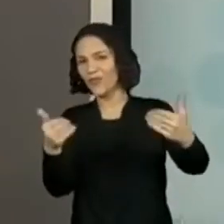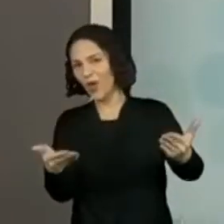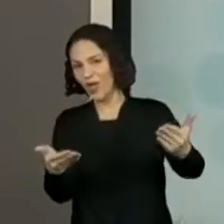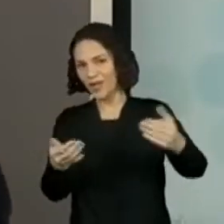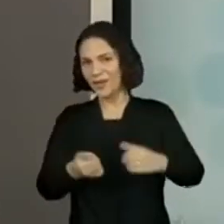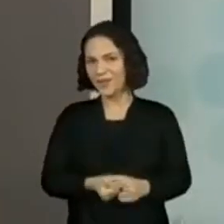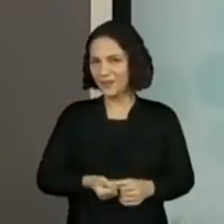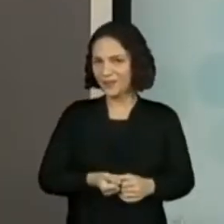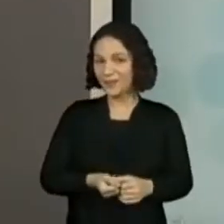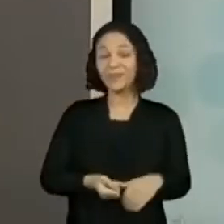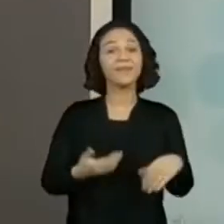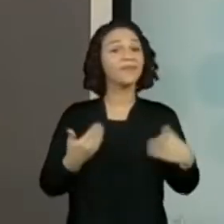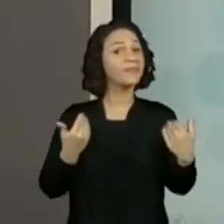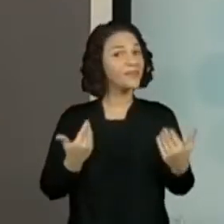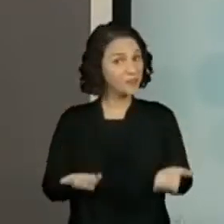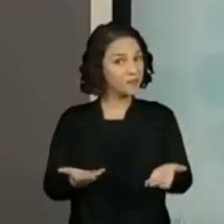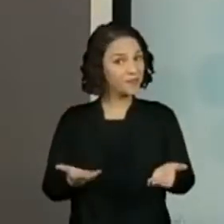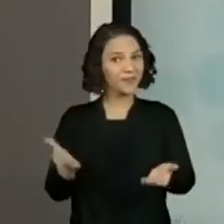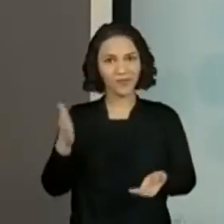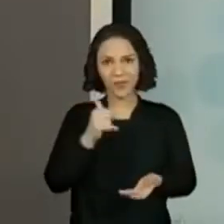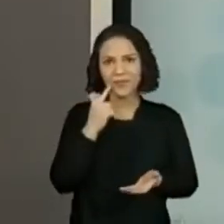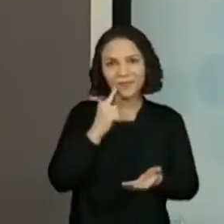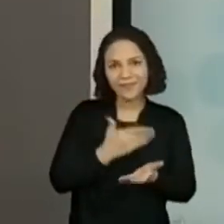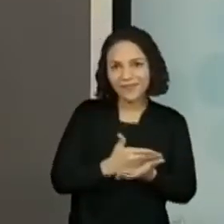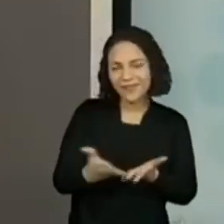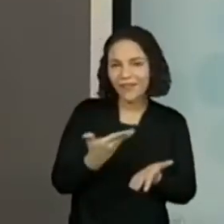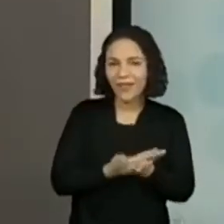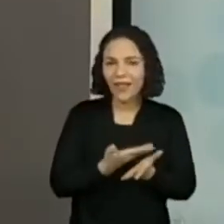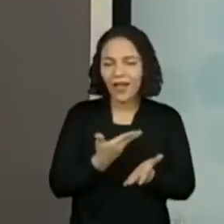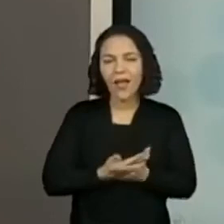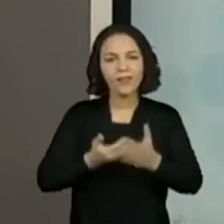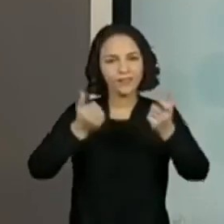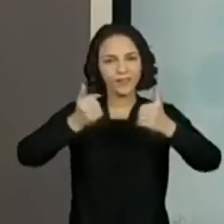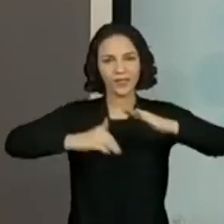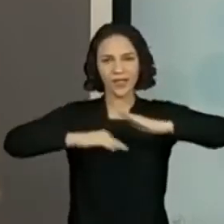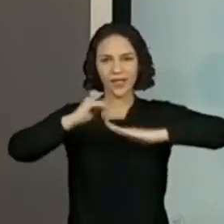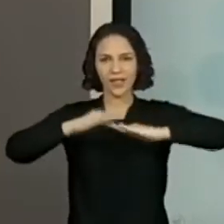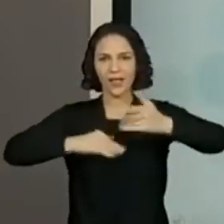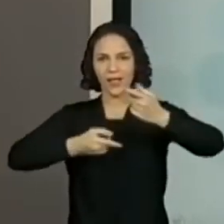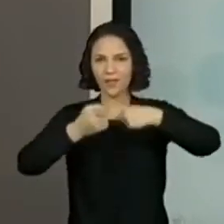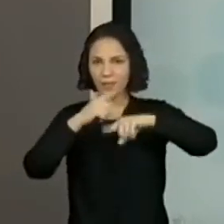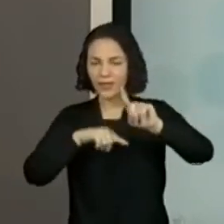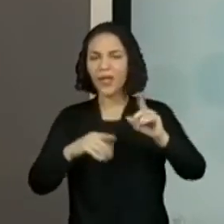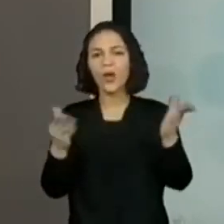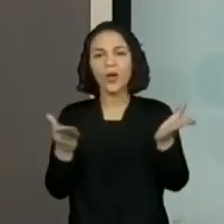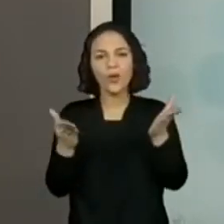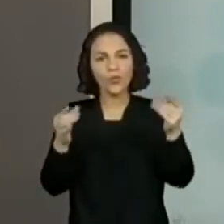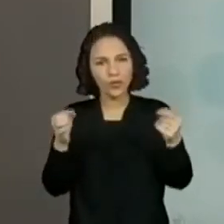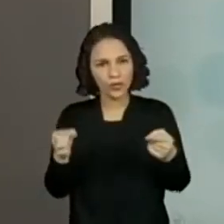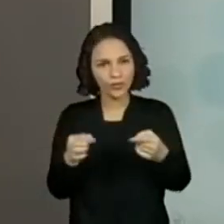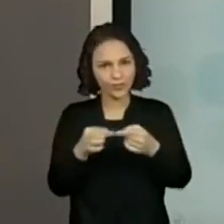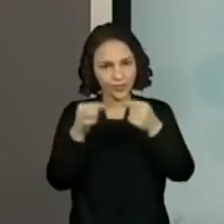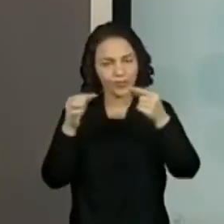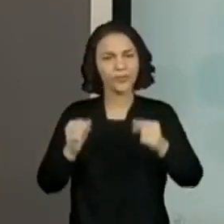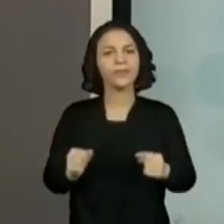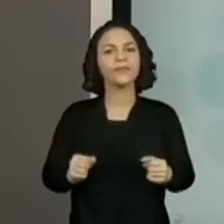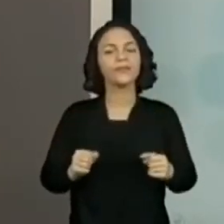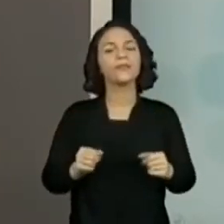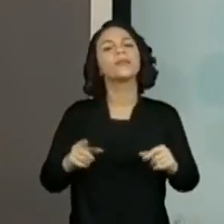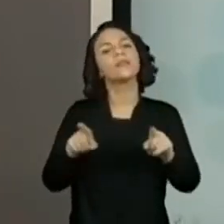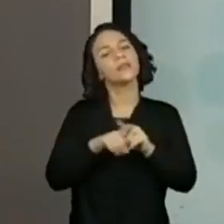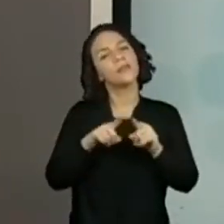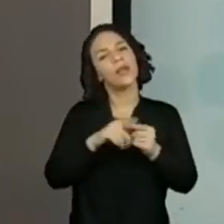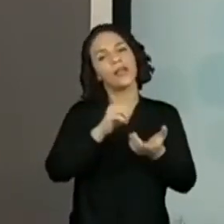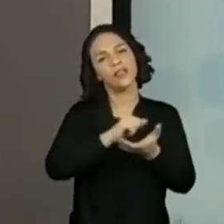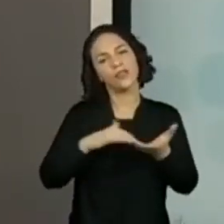da sala de aula. Então, vamos começar a nossa aula falando das habilidades que a gente vai trabalhar neste dia. E aí, a nossa